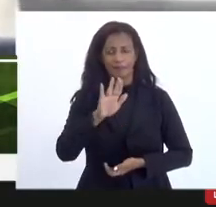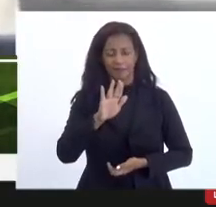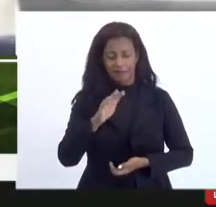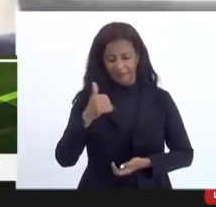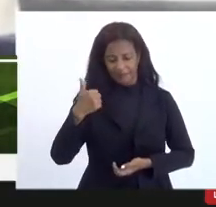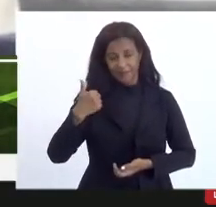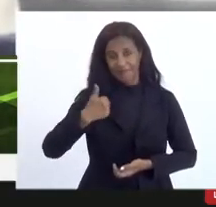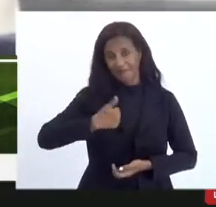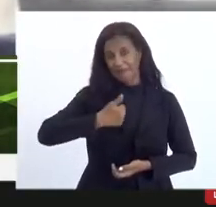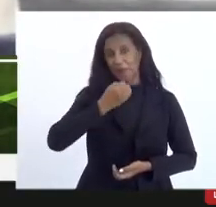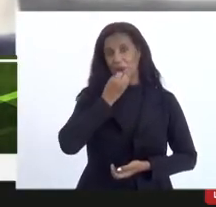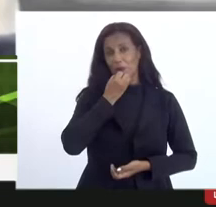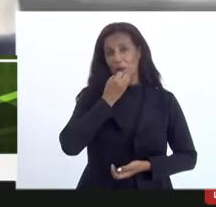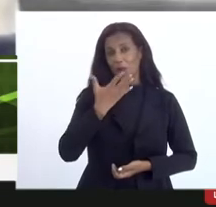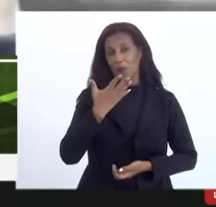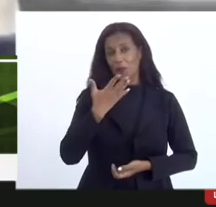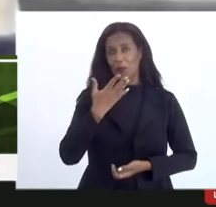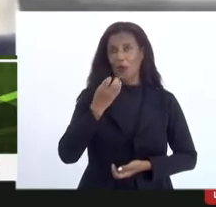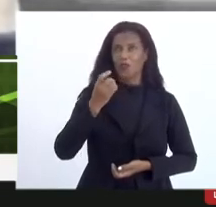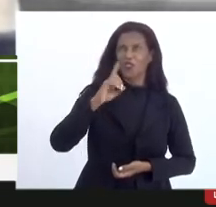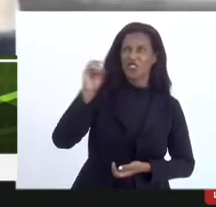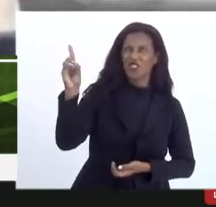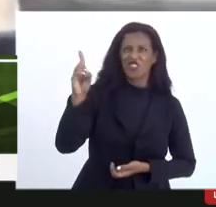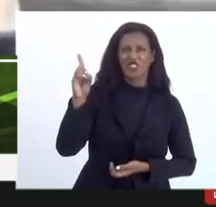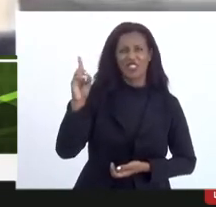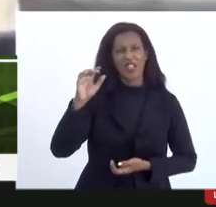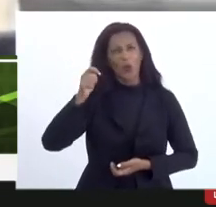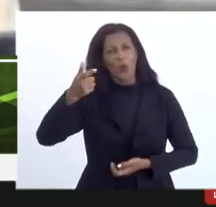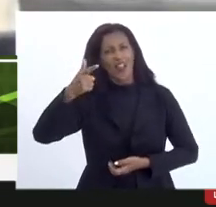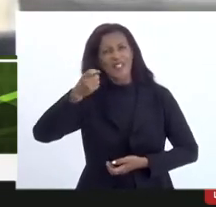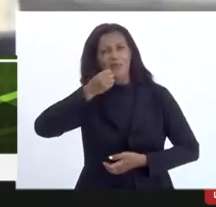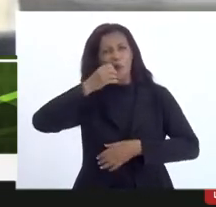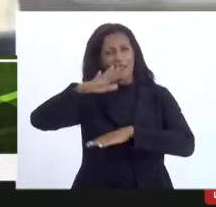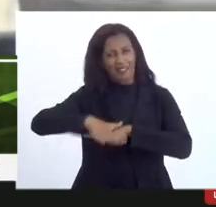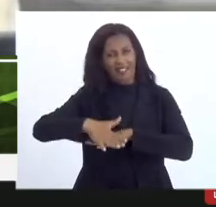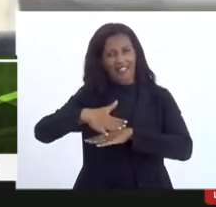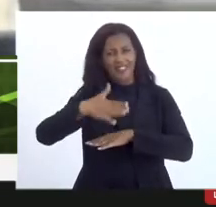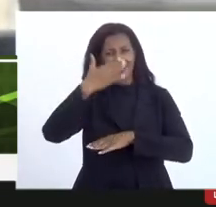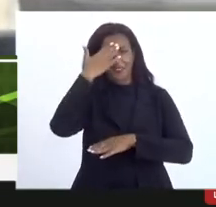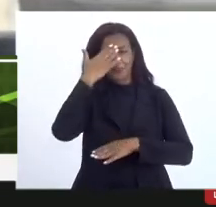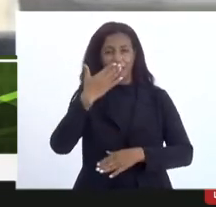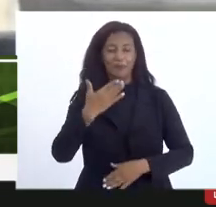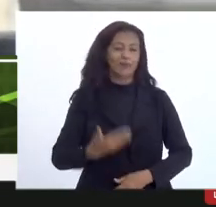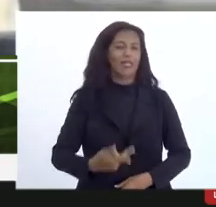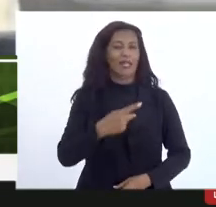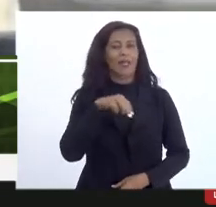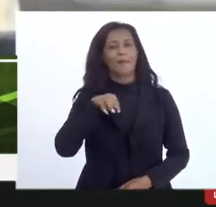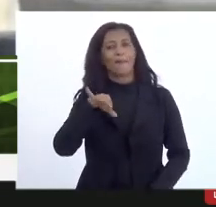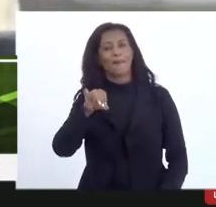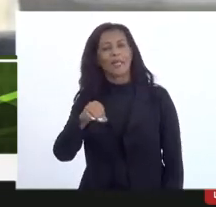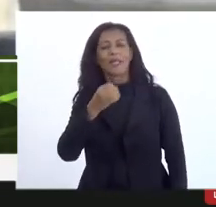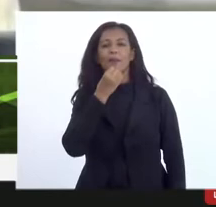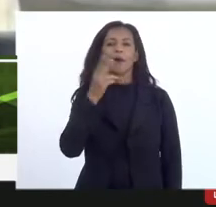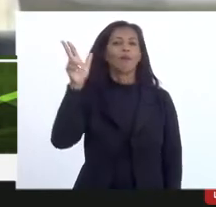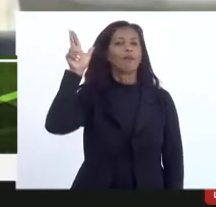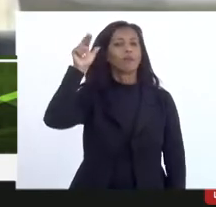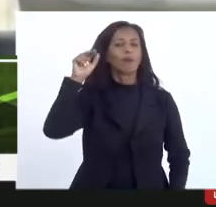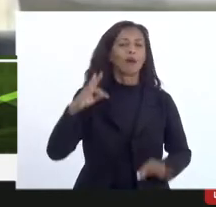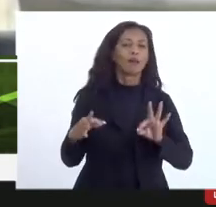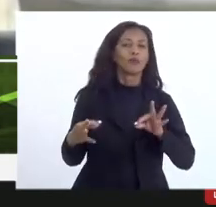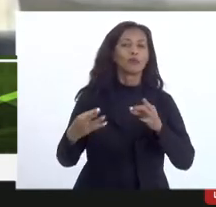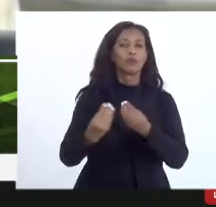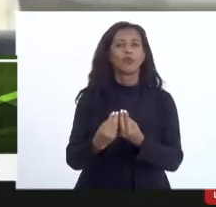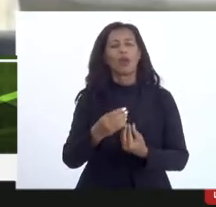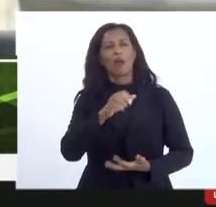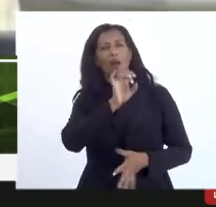bom dia quase boa tarde obrigado Mink obrigado Eliomar presidente da comissão já todos aqui tem algumas pessoas porrante aqui